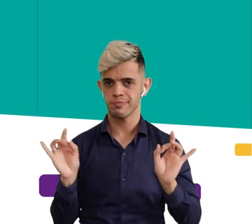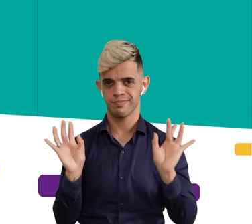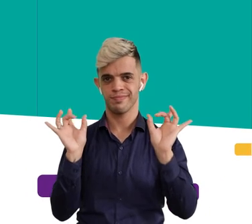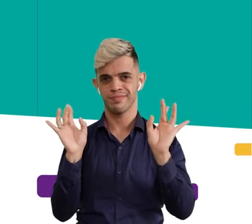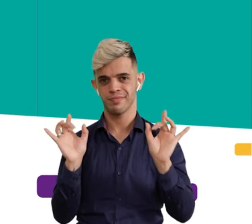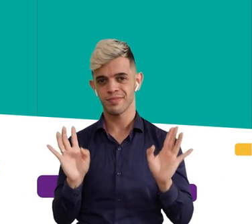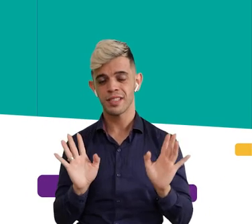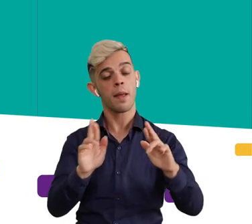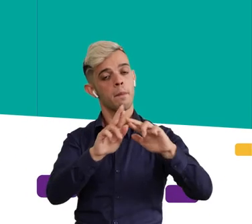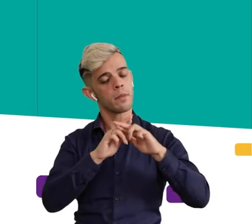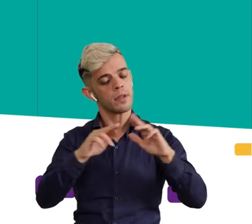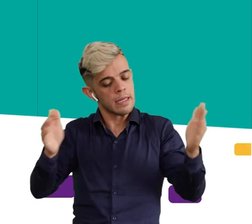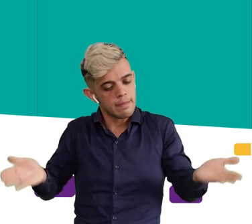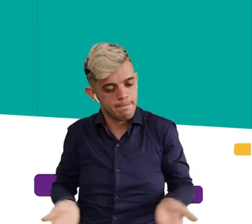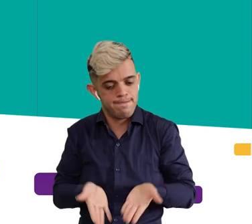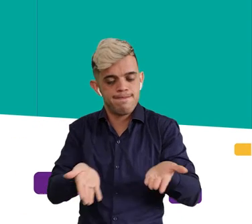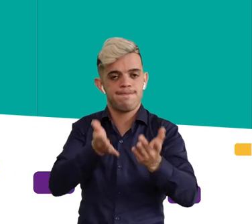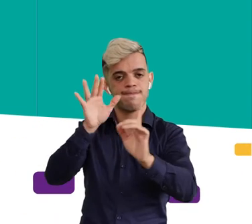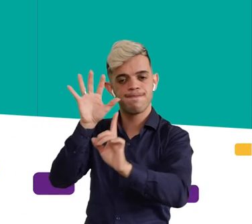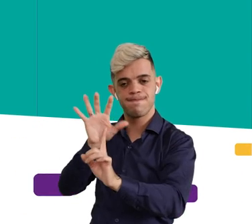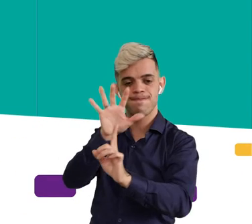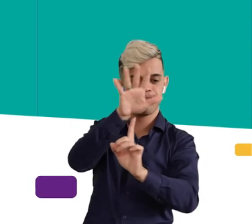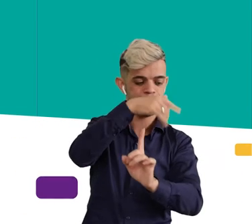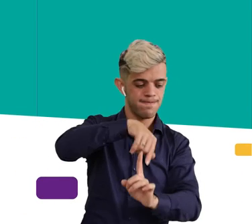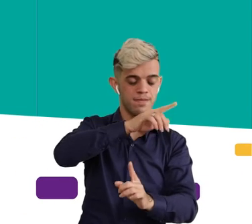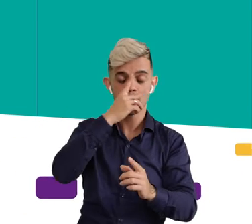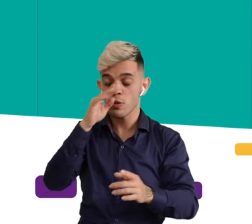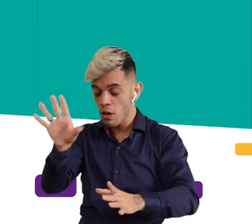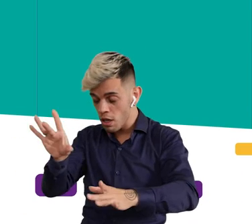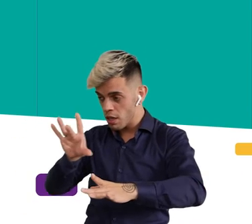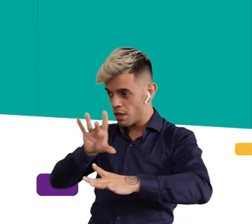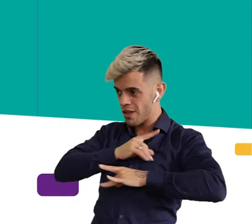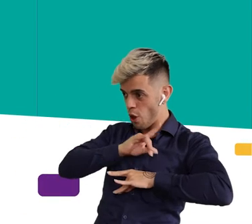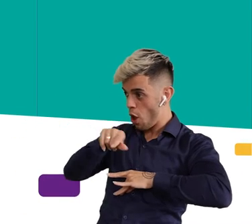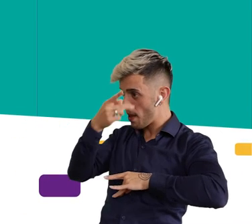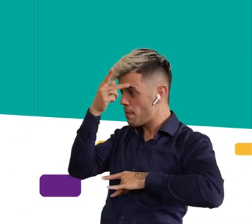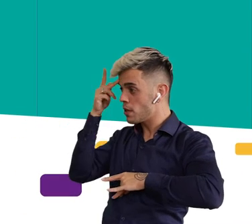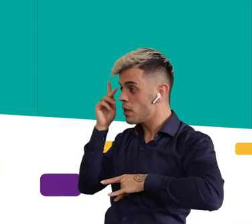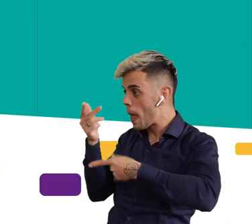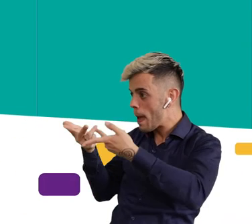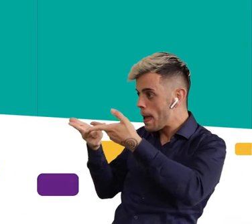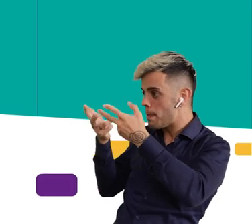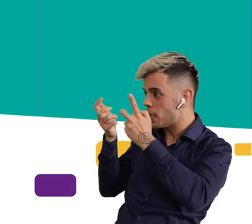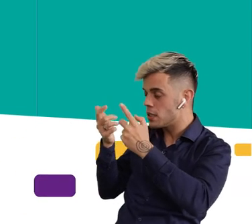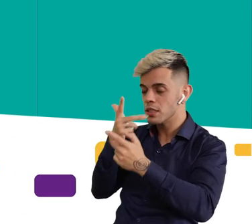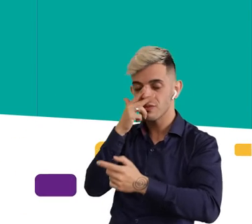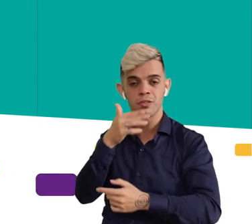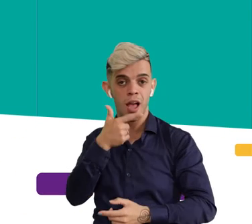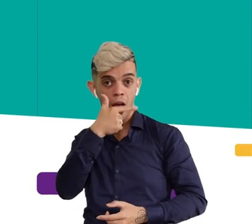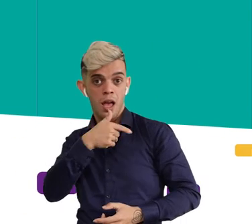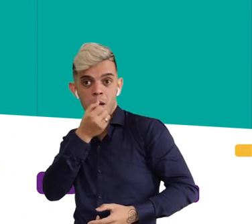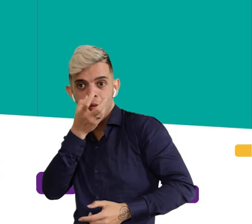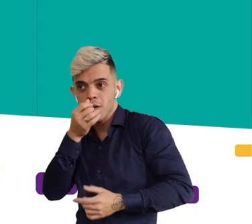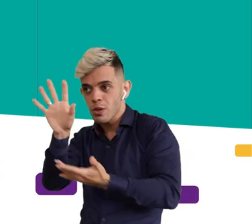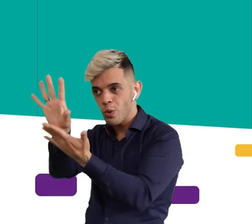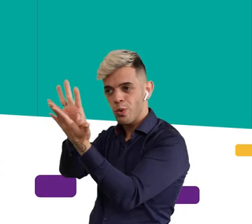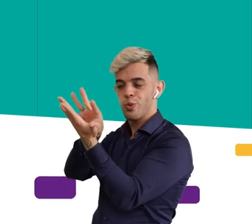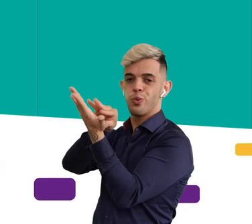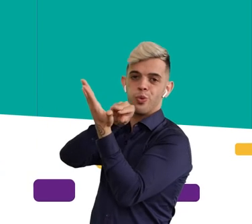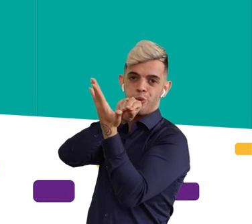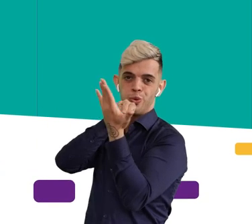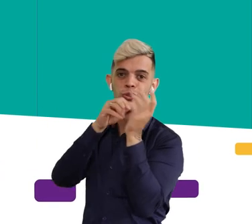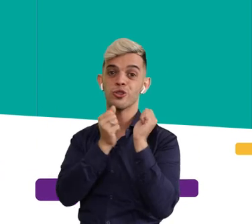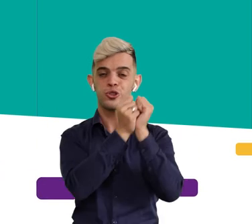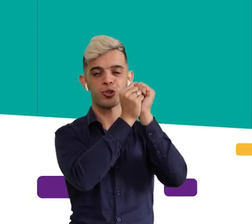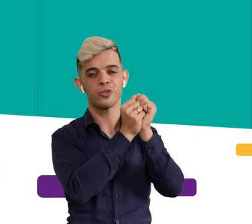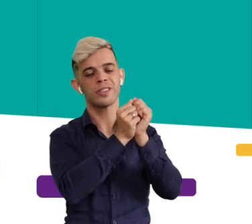mútua muito especial. E essa inspiração, ela vai contagiando as outras e aos